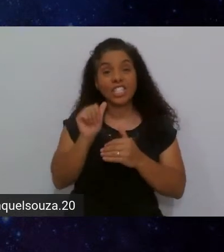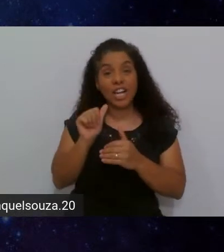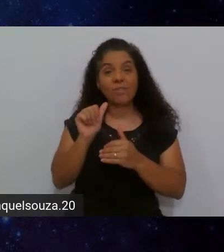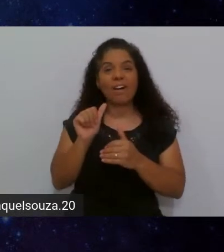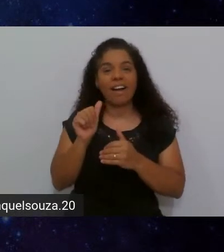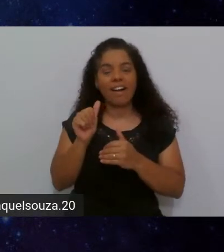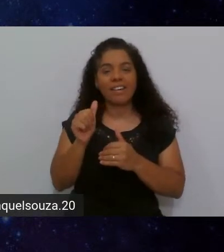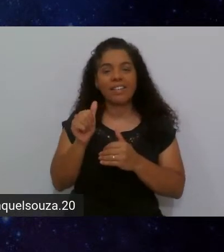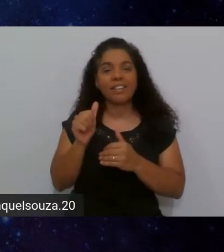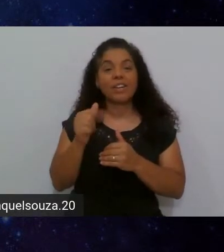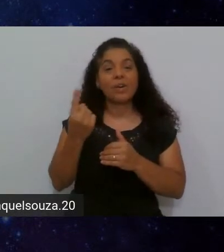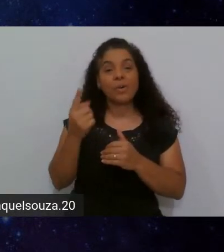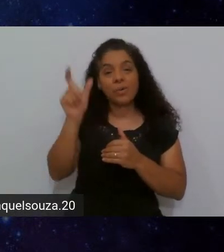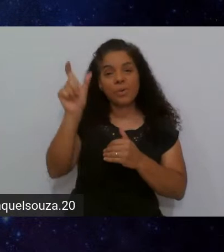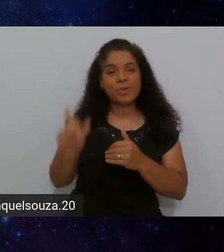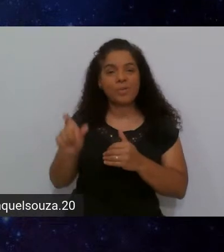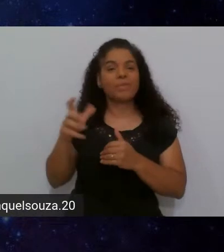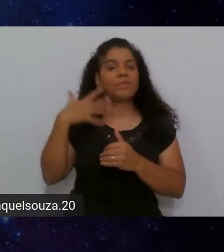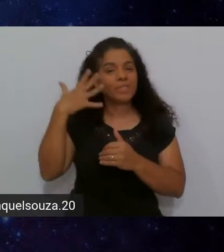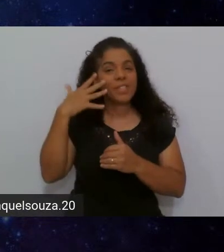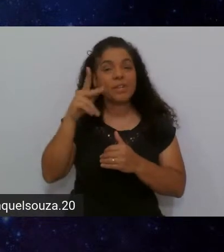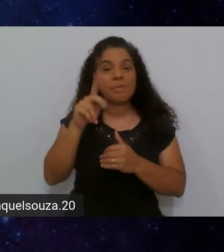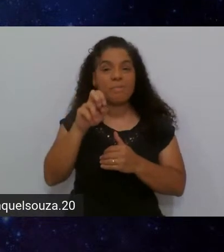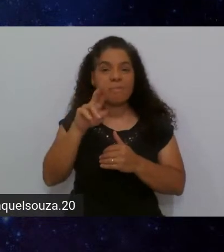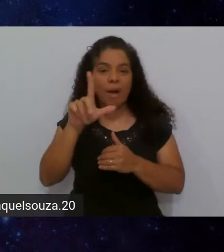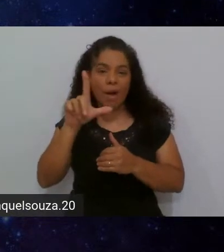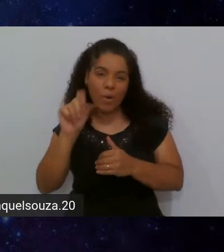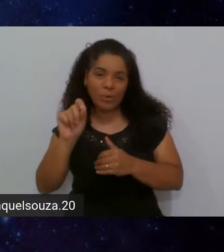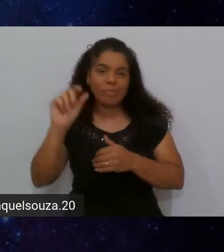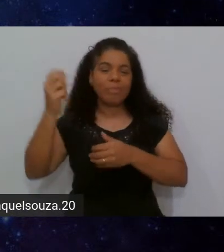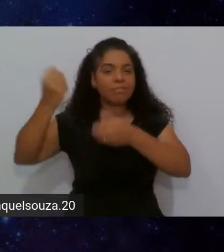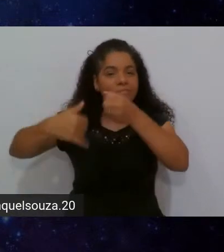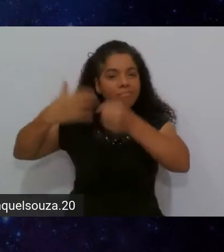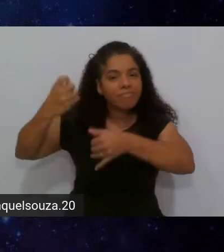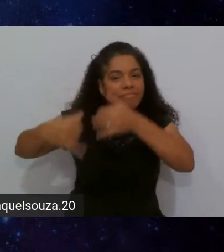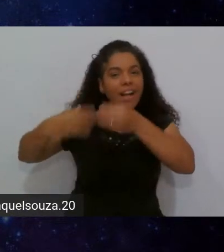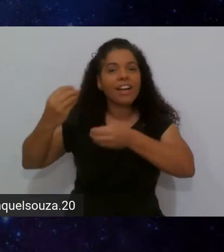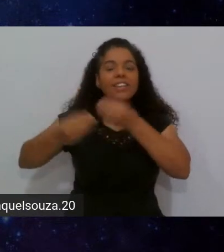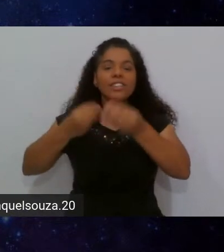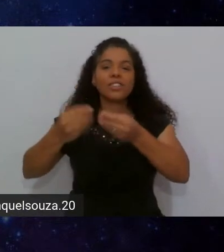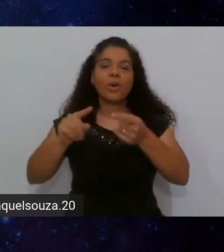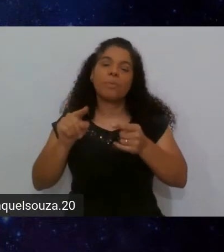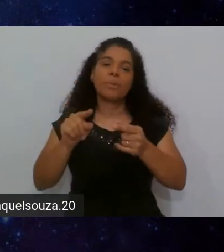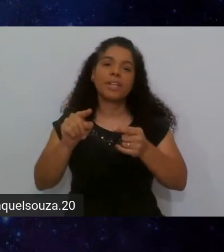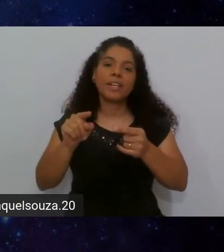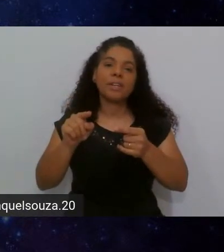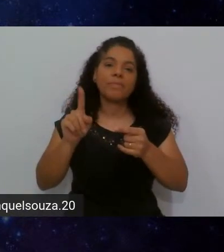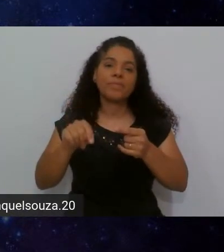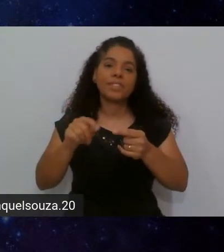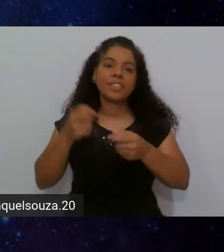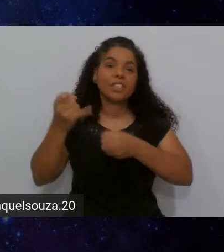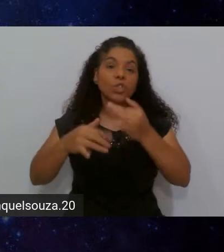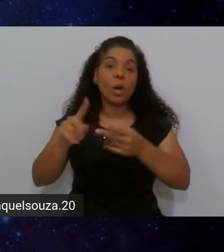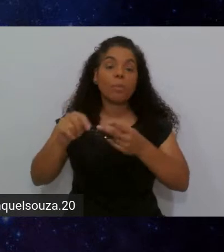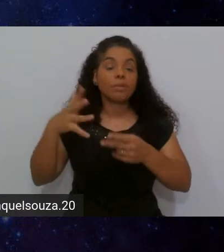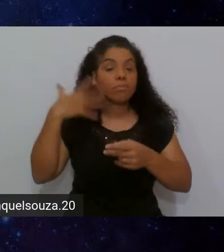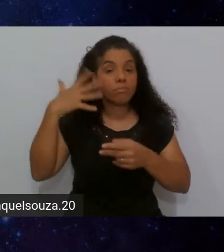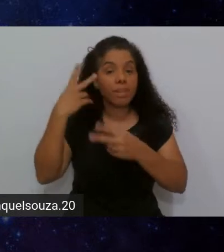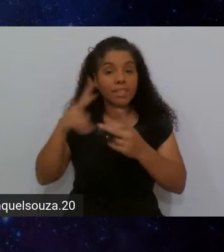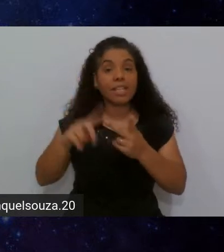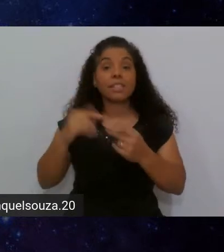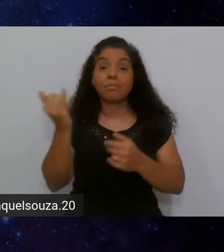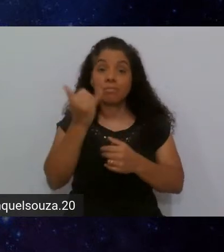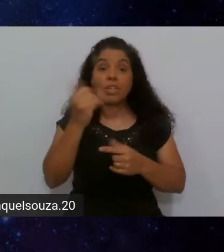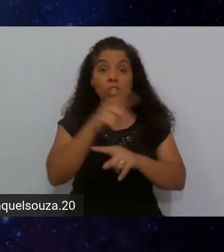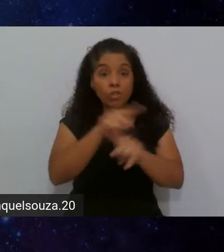então, o Paulo para vir aqui falar um pouco mais sobre, sobre aqui a palestra dele, é muito